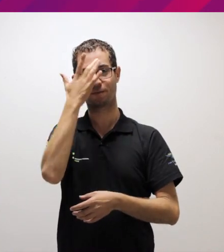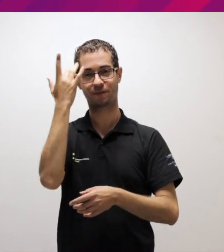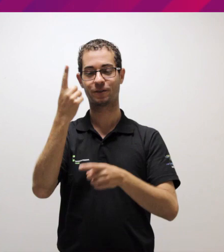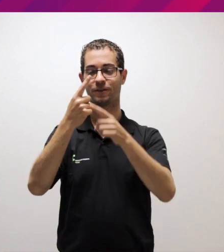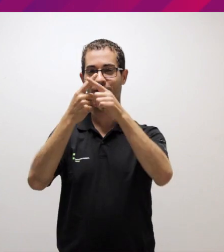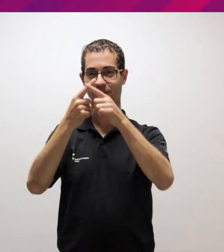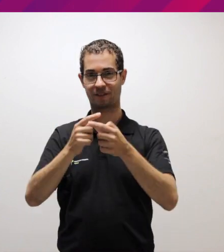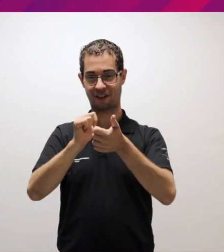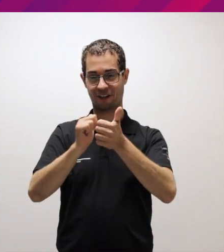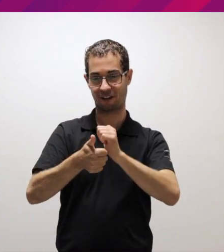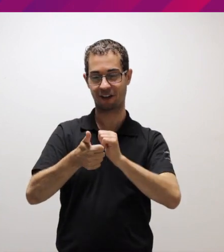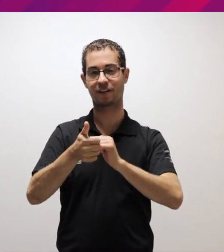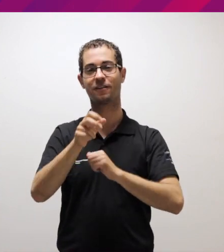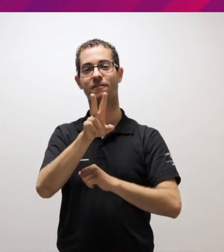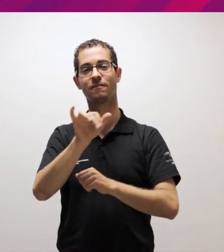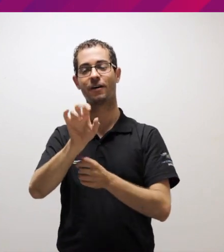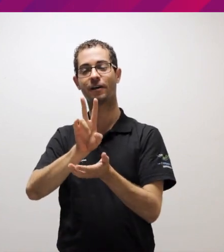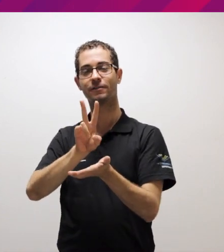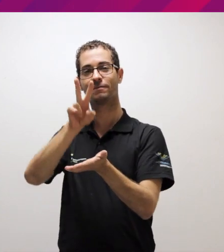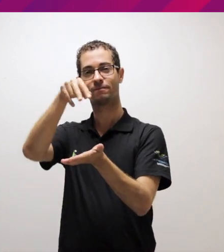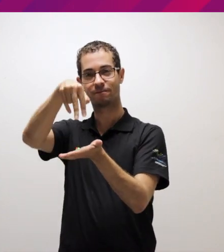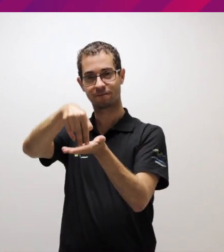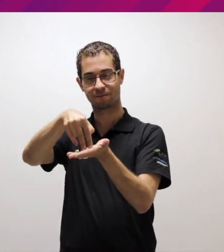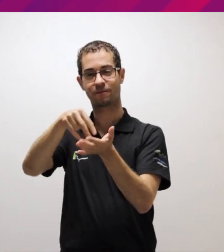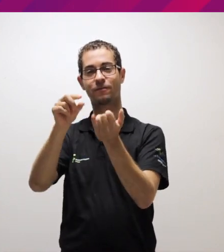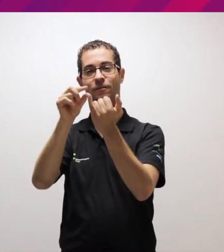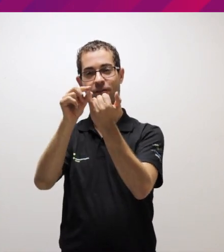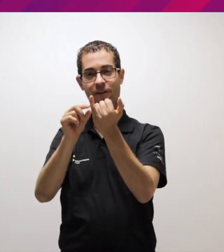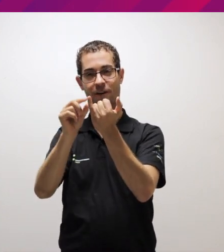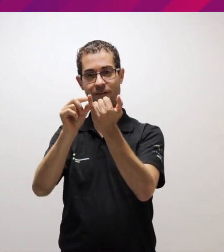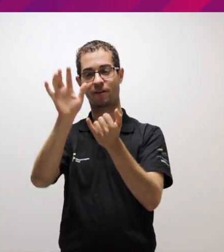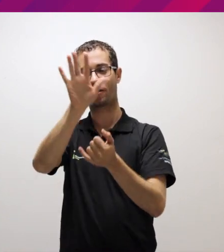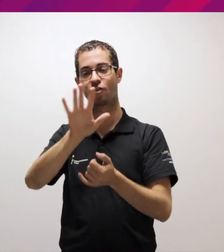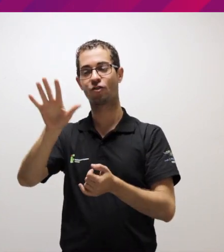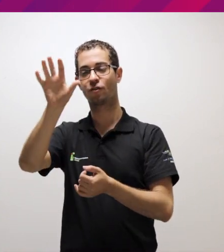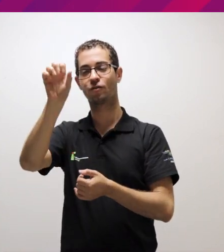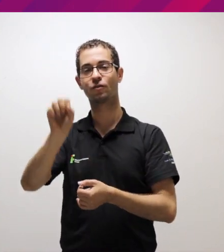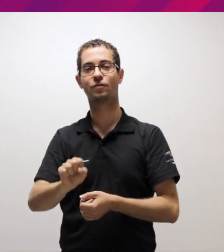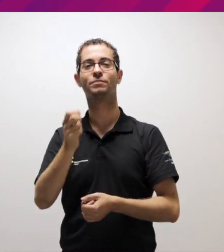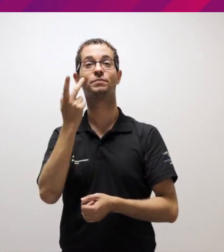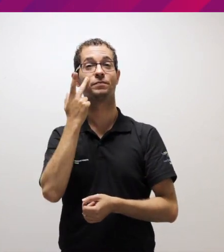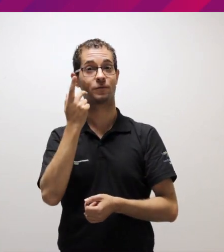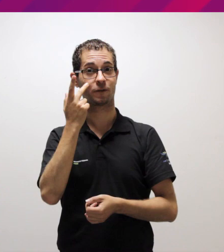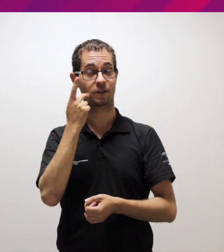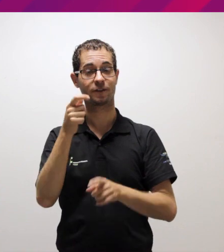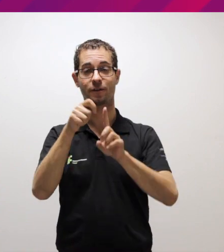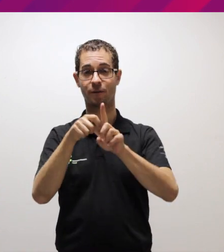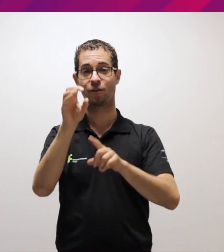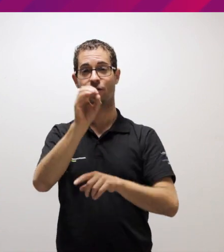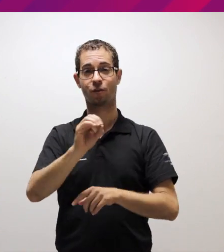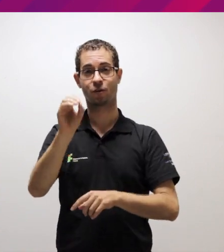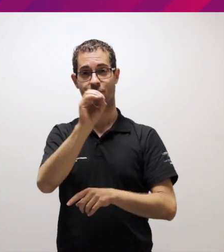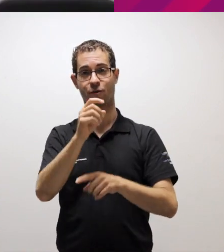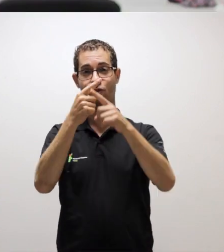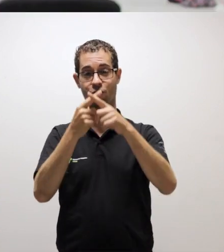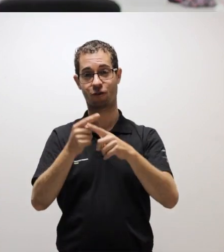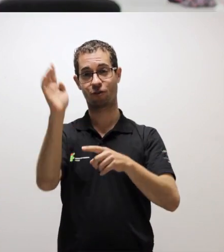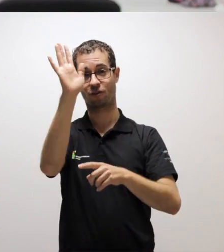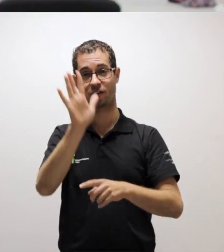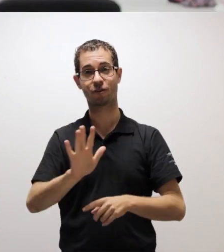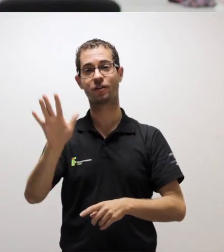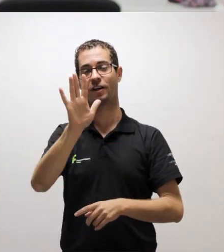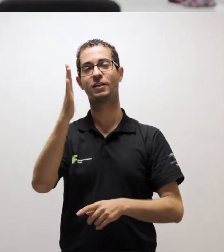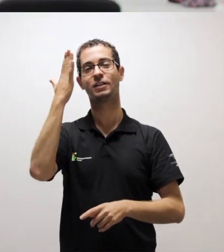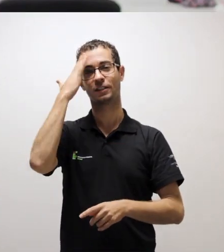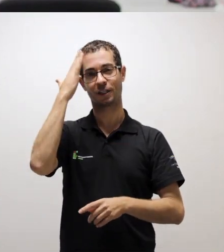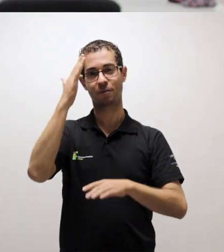Os atletas ganhadores dessa etapa irão representar os Institutos Federais da Região Sul em Fortaleza, em outubro, nos